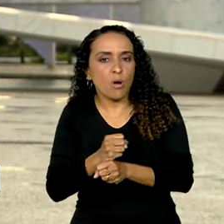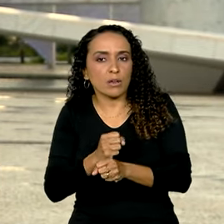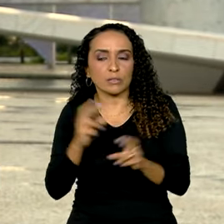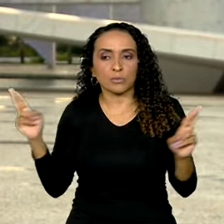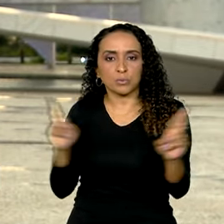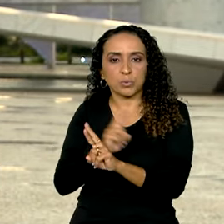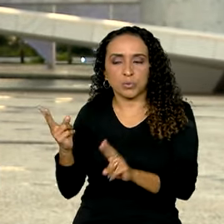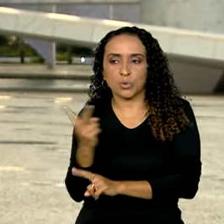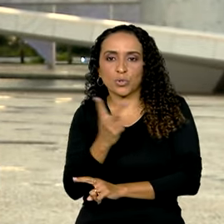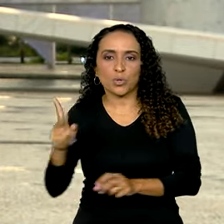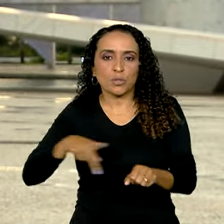completará 200 anos.